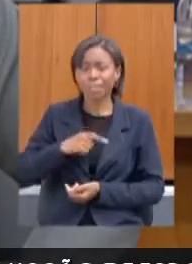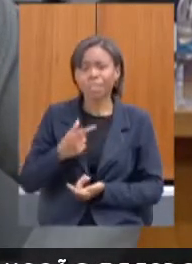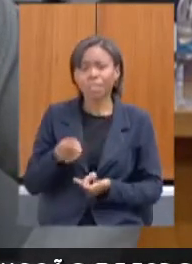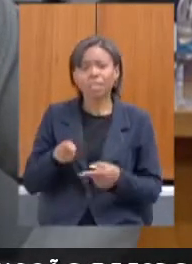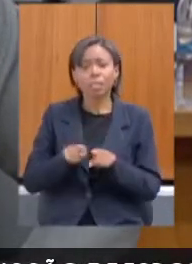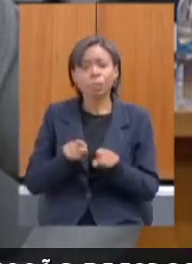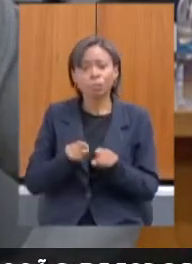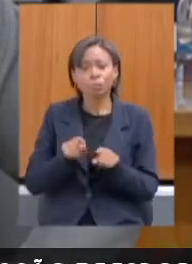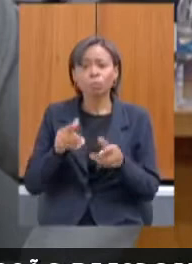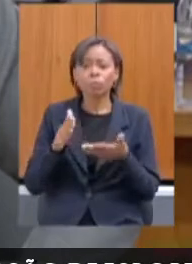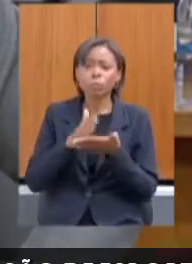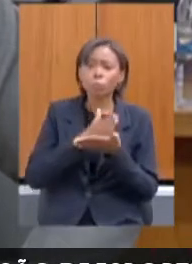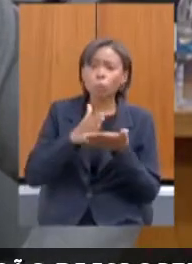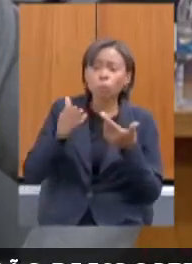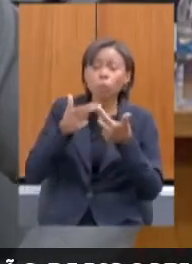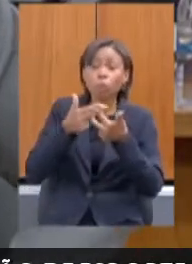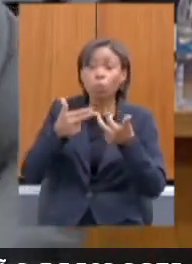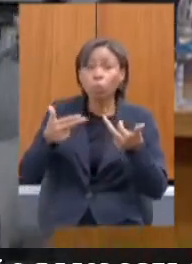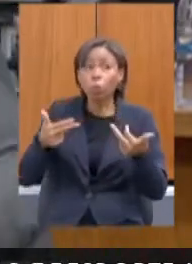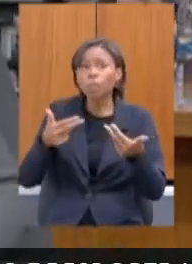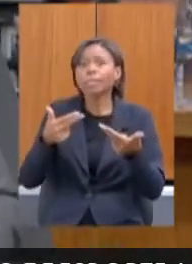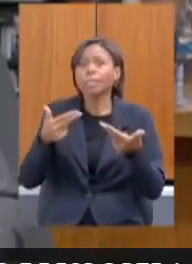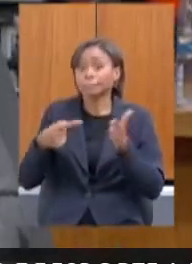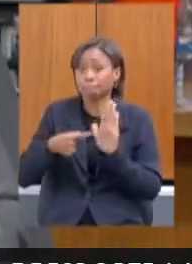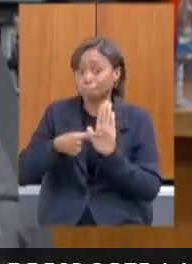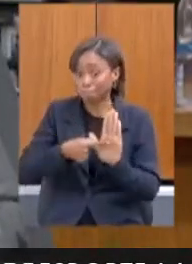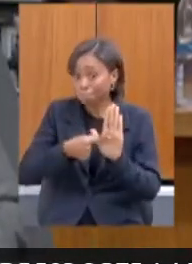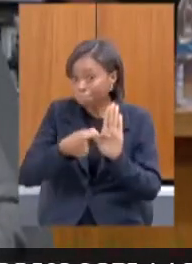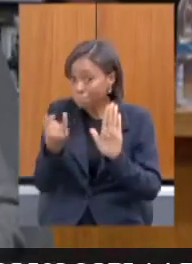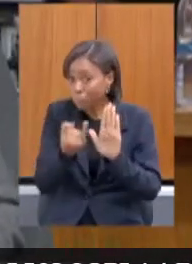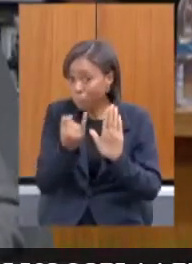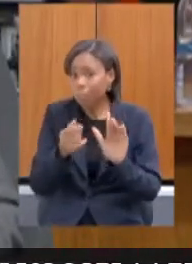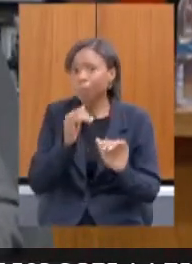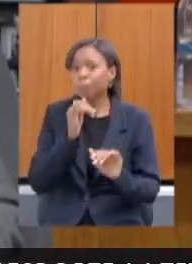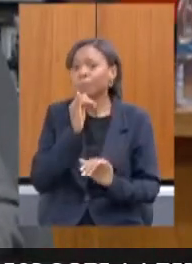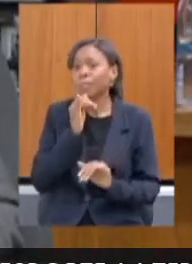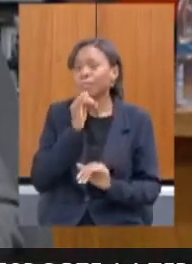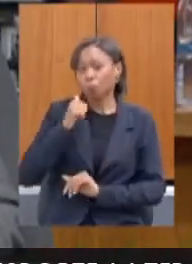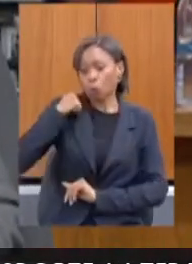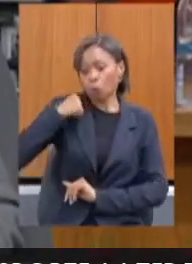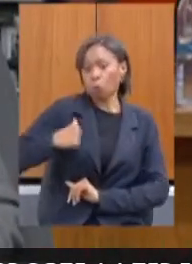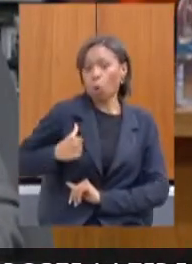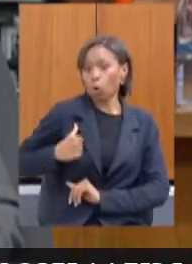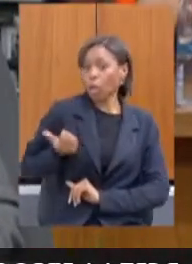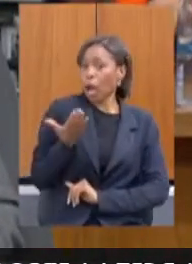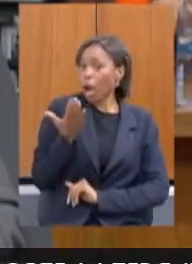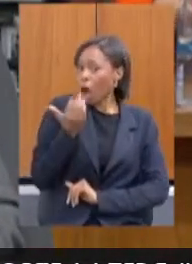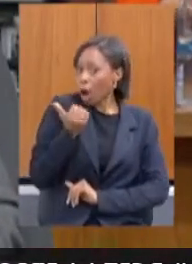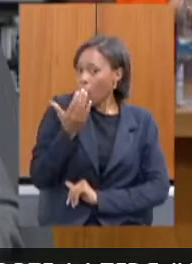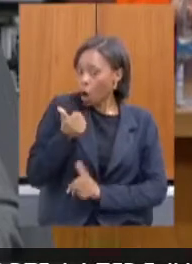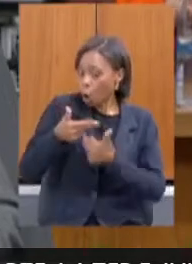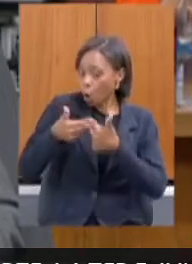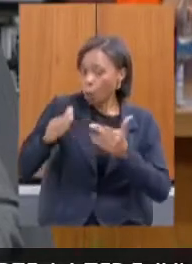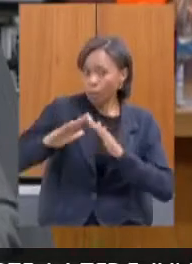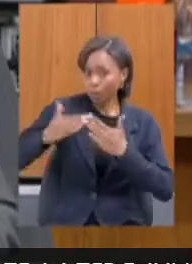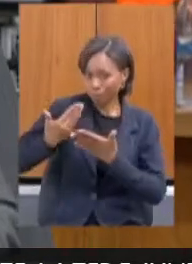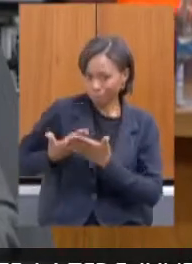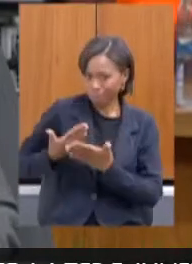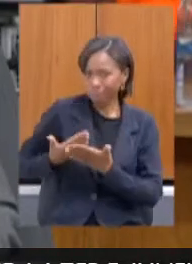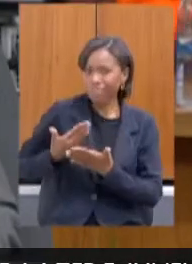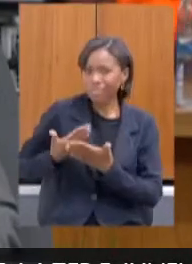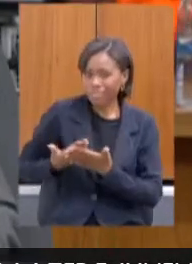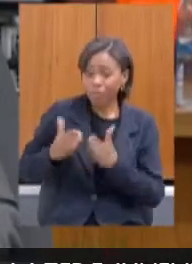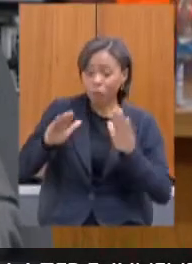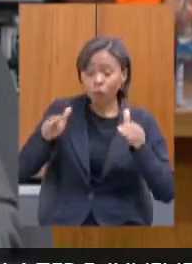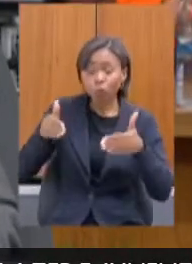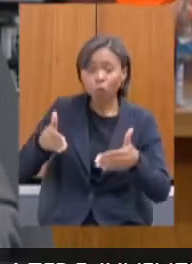alguns pontos de destaque, como eu queria mencionar, o próprio Bolsa Merenda, que foram mais de 330 mil alunos de famílias pobres e extremamente